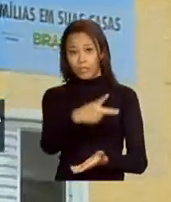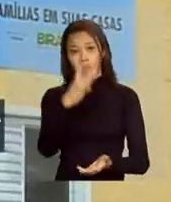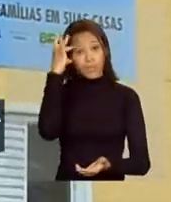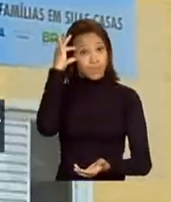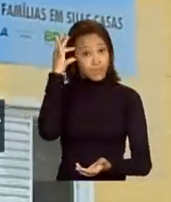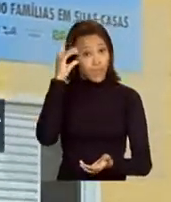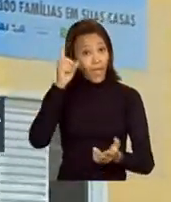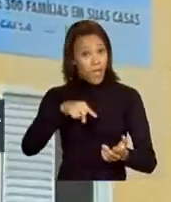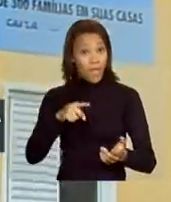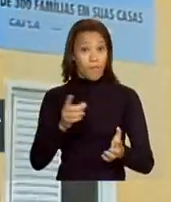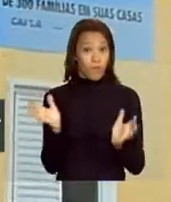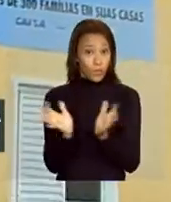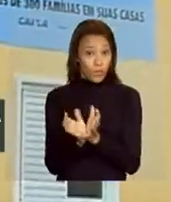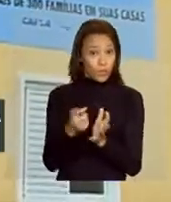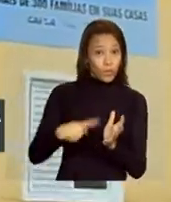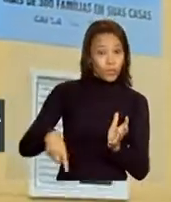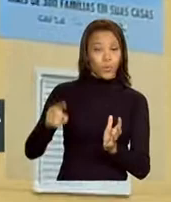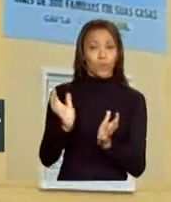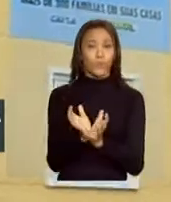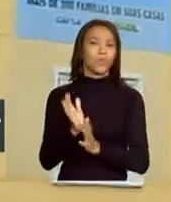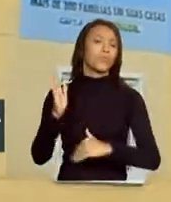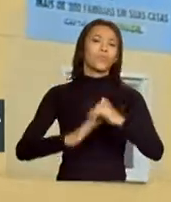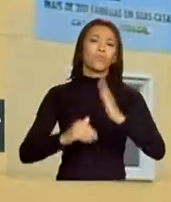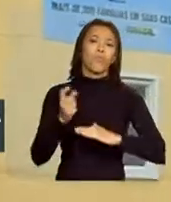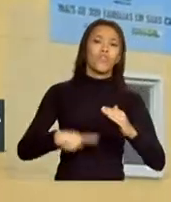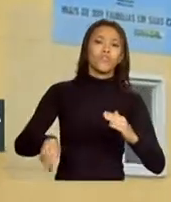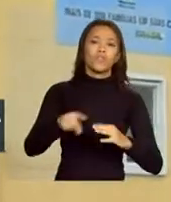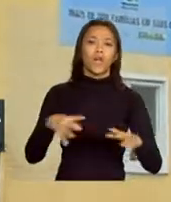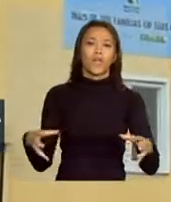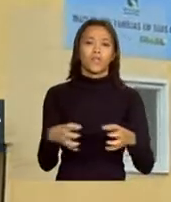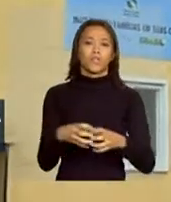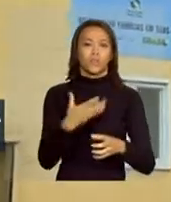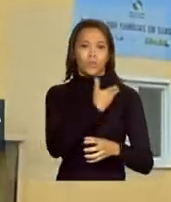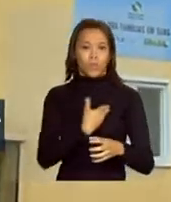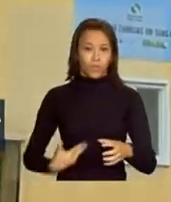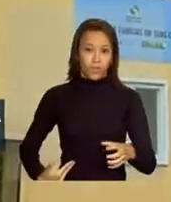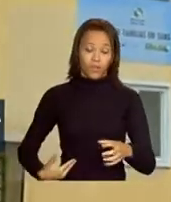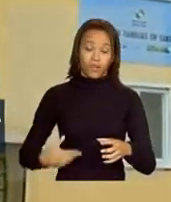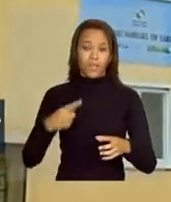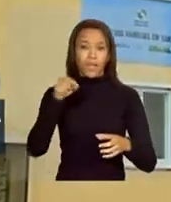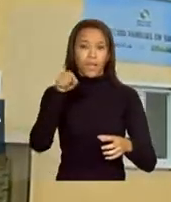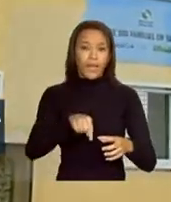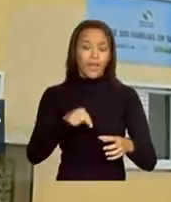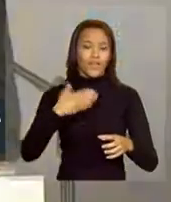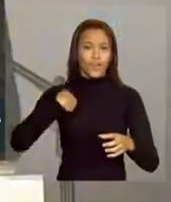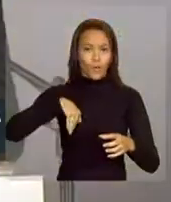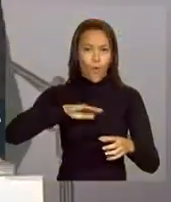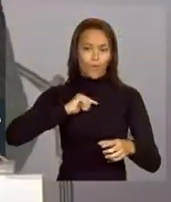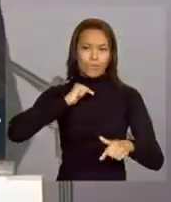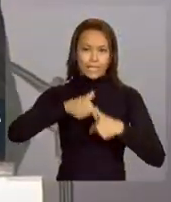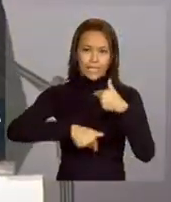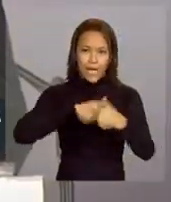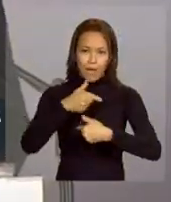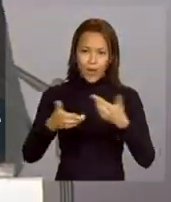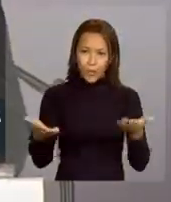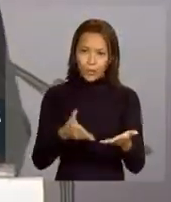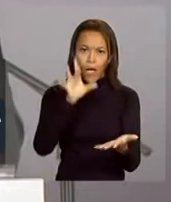nós da sua equipe o momento mais importante em nosso trabalho tem o real sentido.